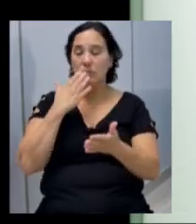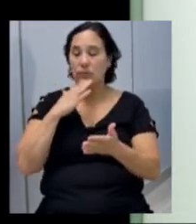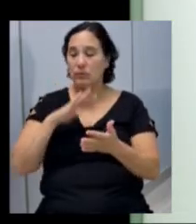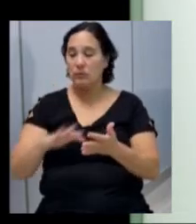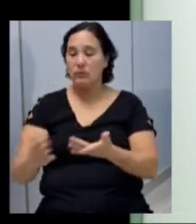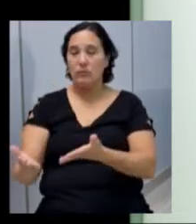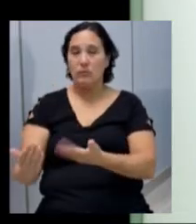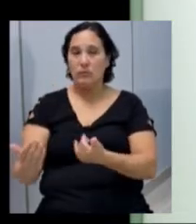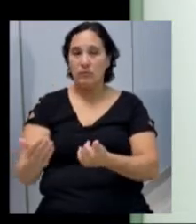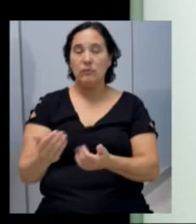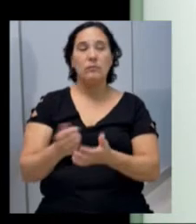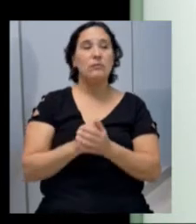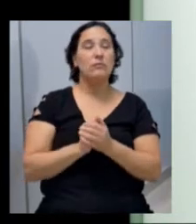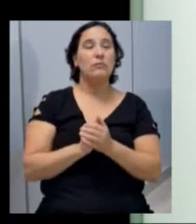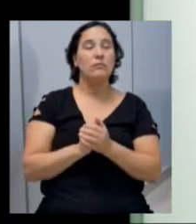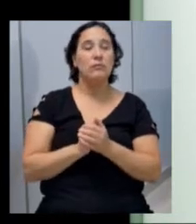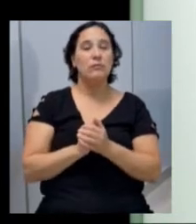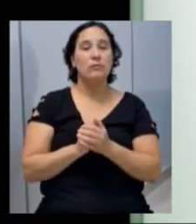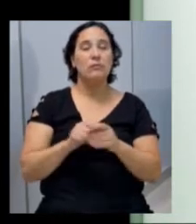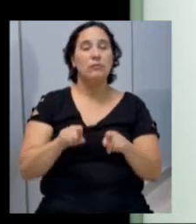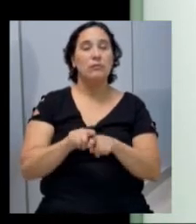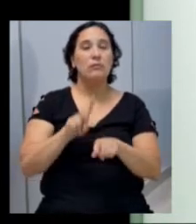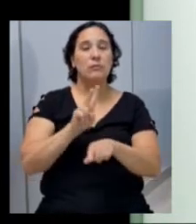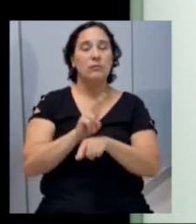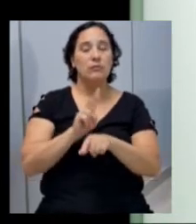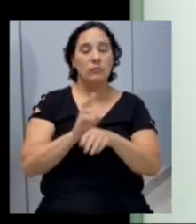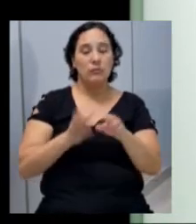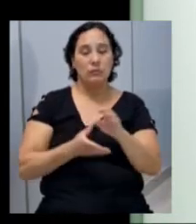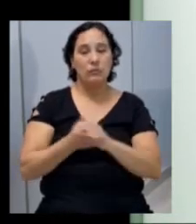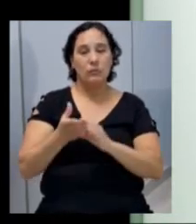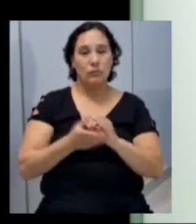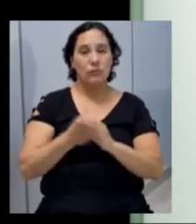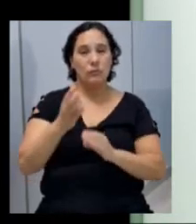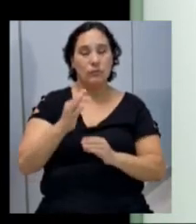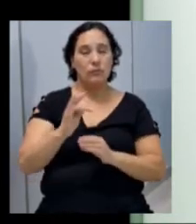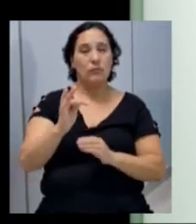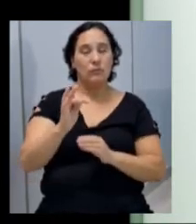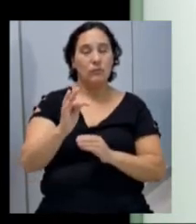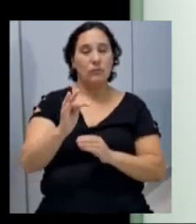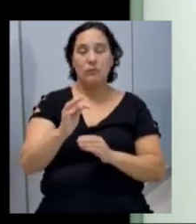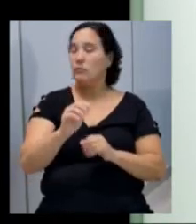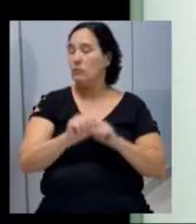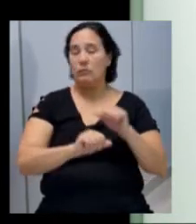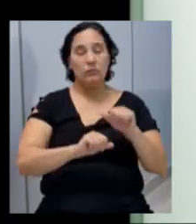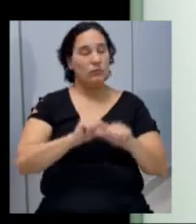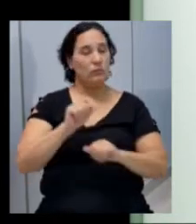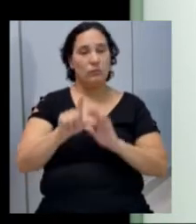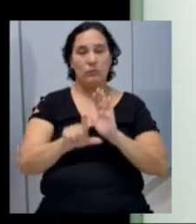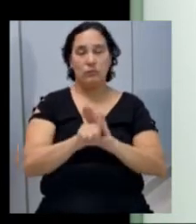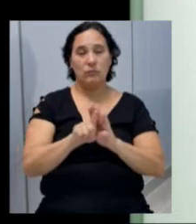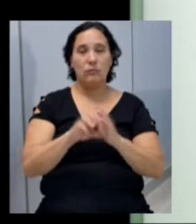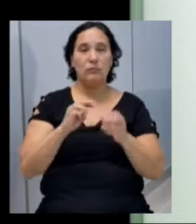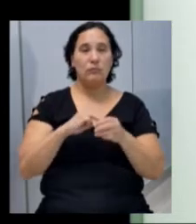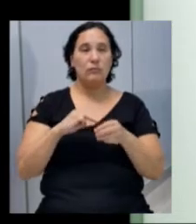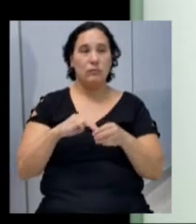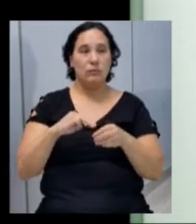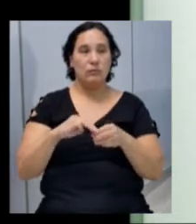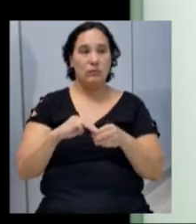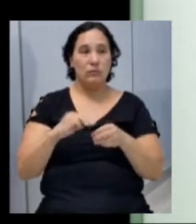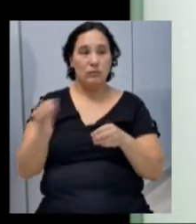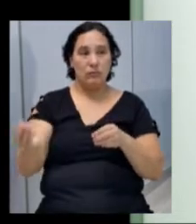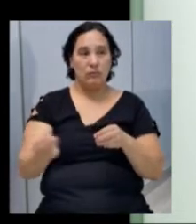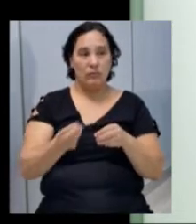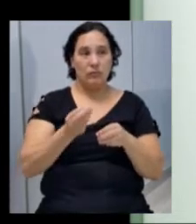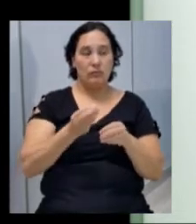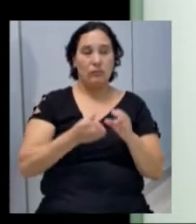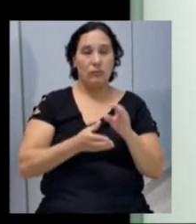Adolescência, o OCA, e a manutenção do Conselho Tutelar. Então, teve uma alteração na legislação municipal, que trouxe